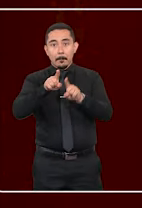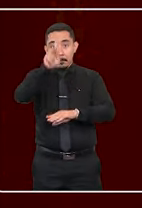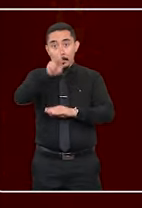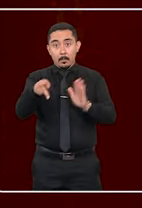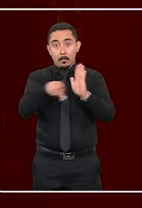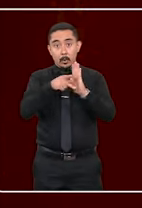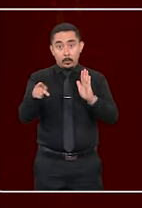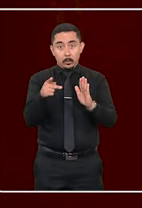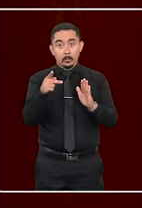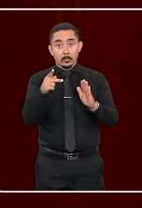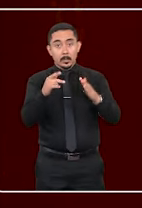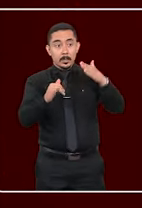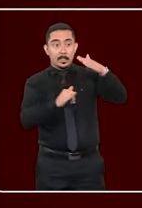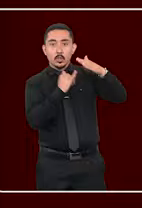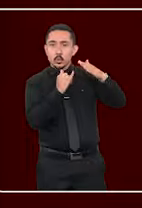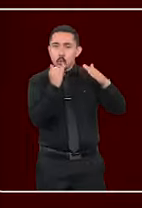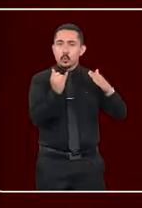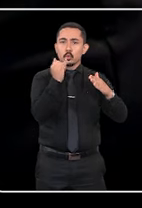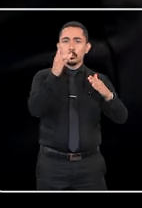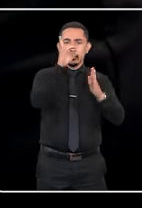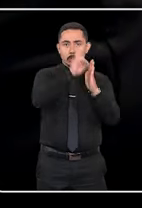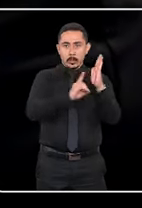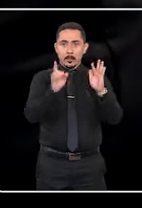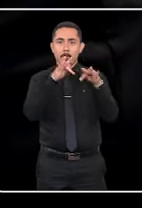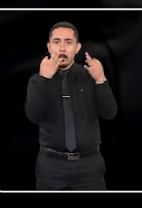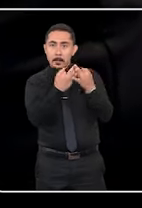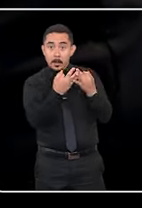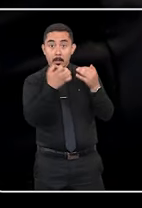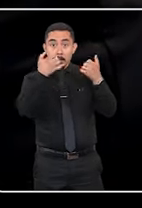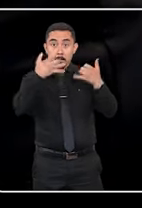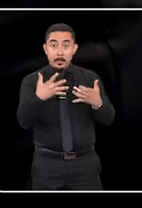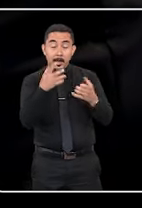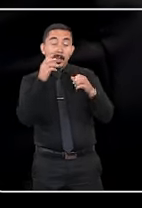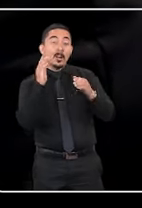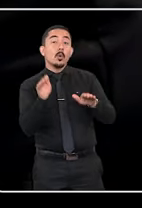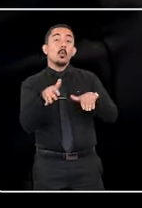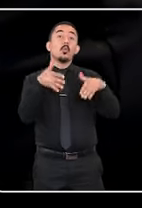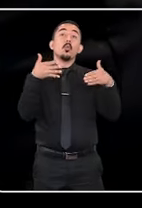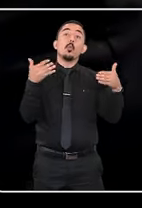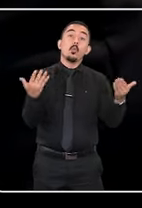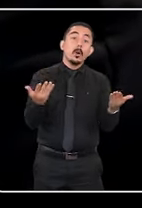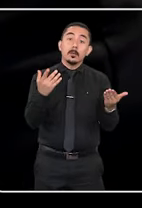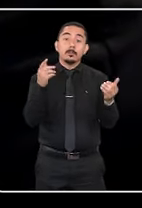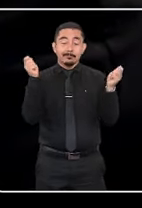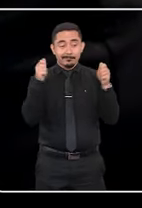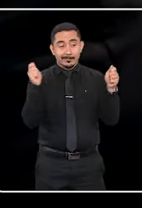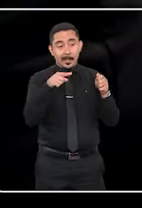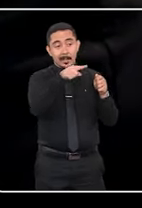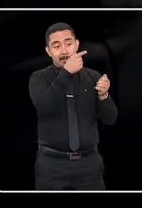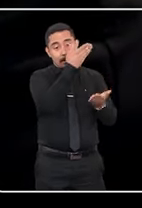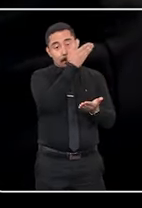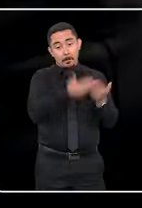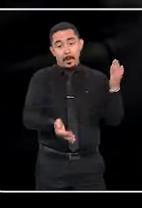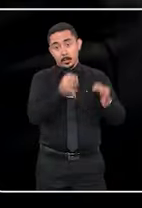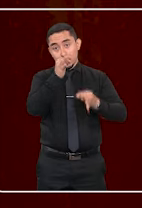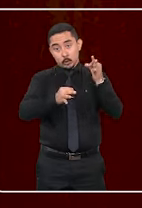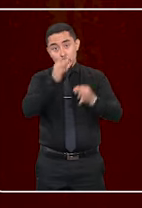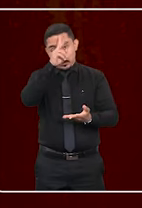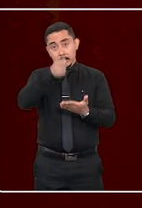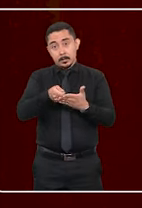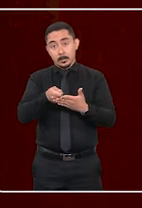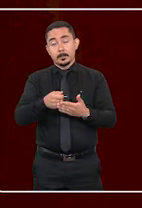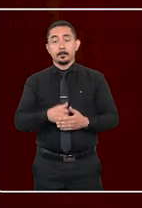presidente do Instituto Brasileiro de Direitos de Família explica em quais hipóteses a justiça pode decretar a destituição.